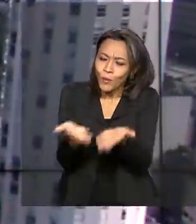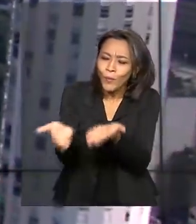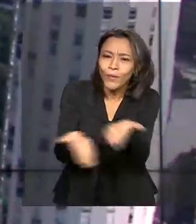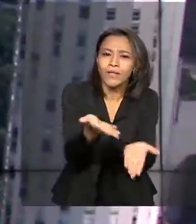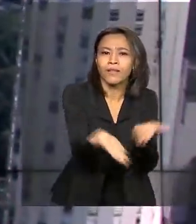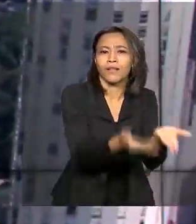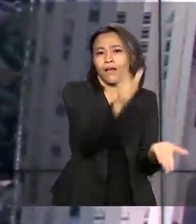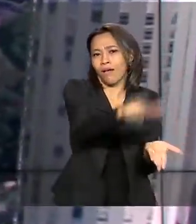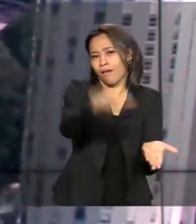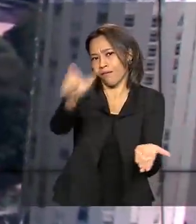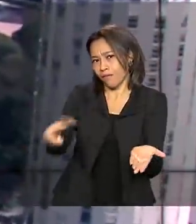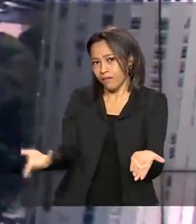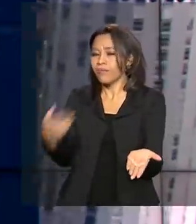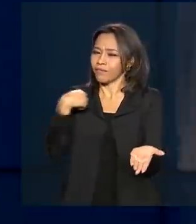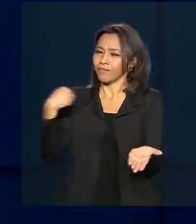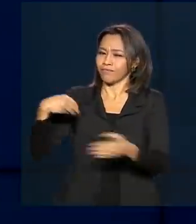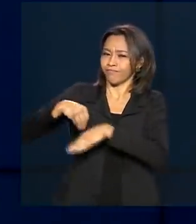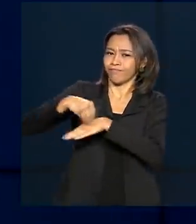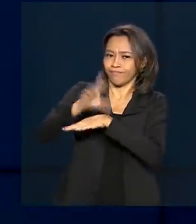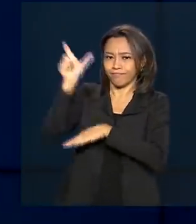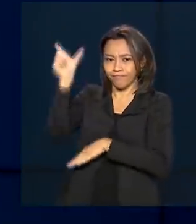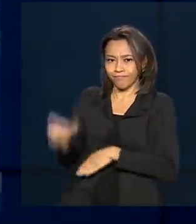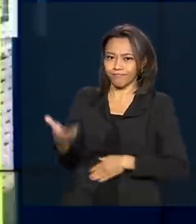repórter Glauco de Queiroz tem as informações.